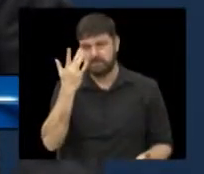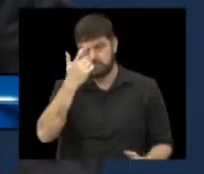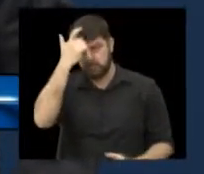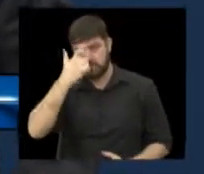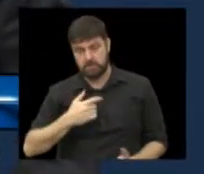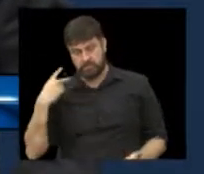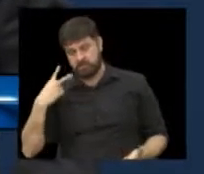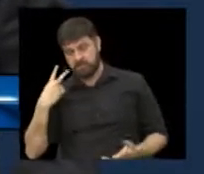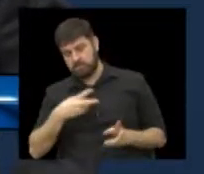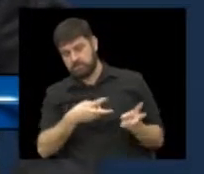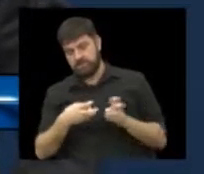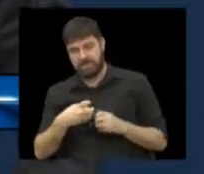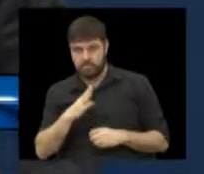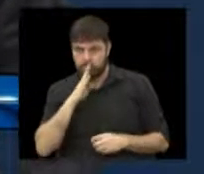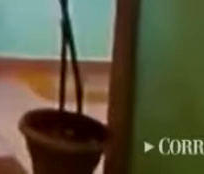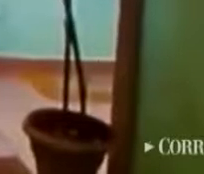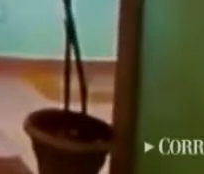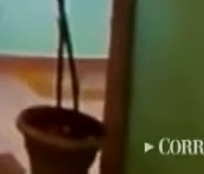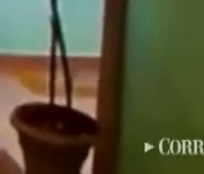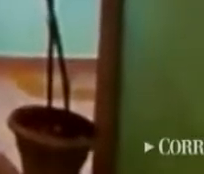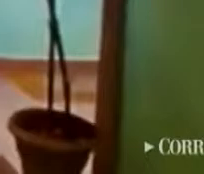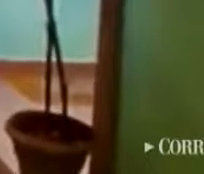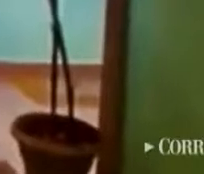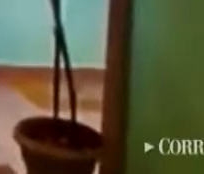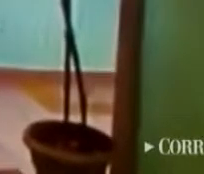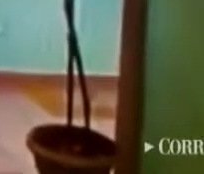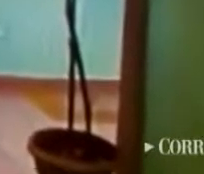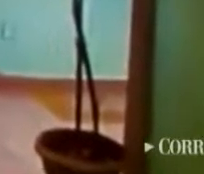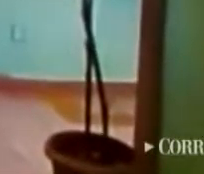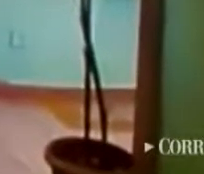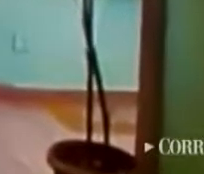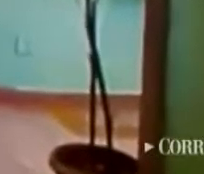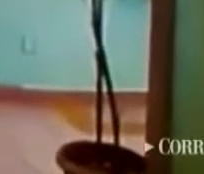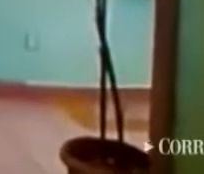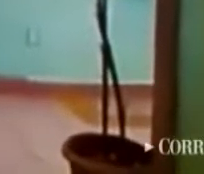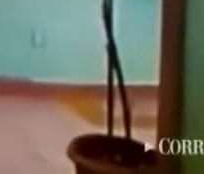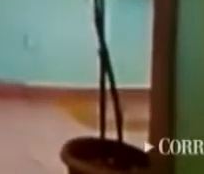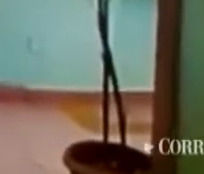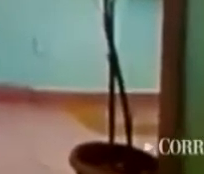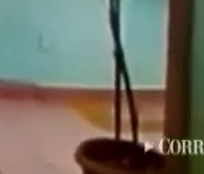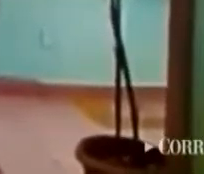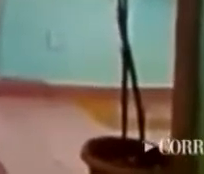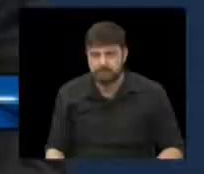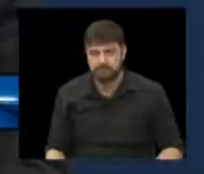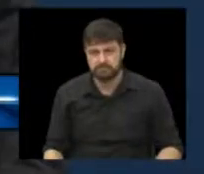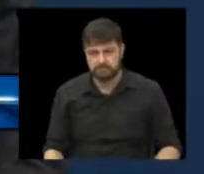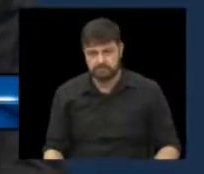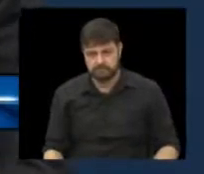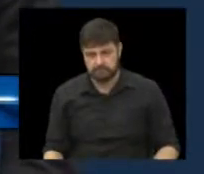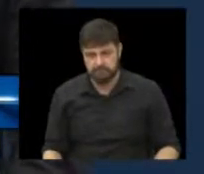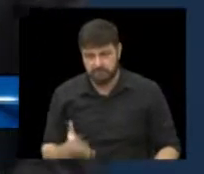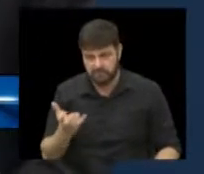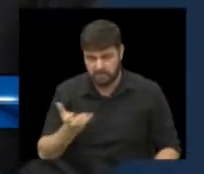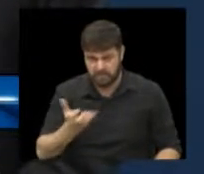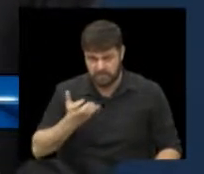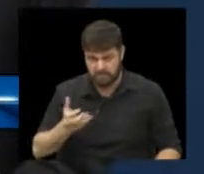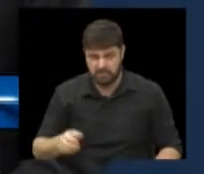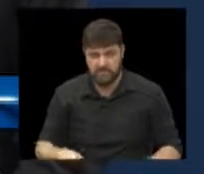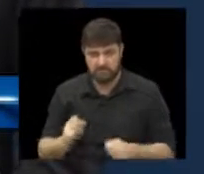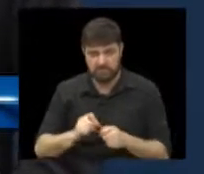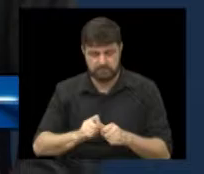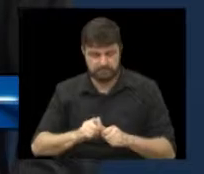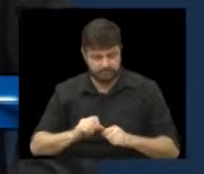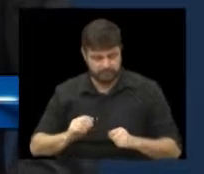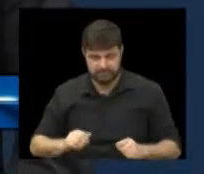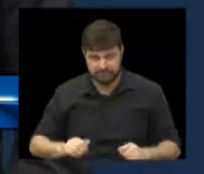não posso me omitir. Ele lembrou que os filhos devem seguir as regras dos pais. Eu quero disponibilizar